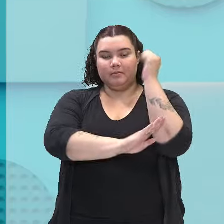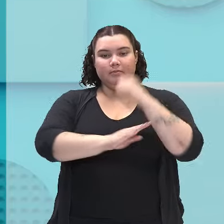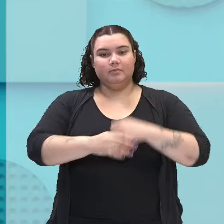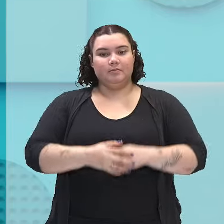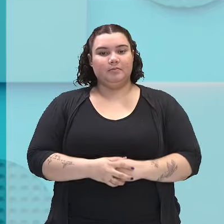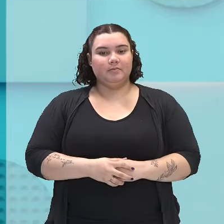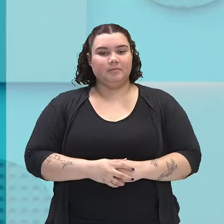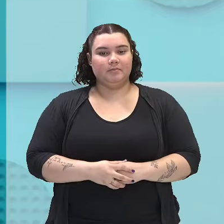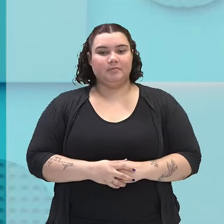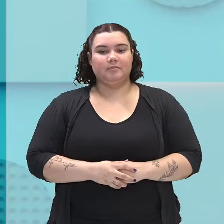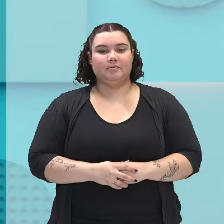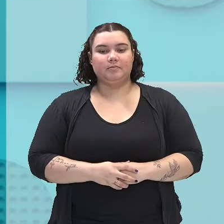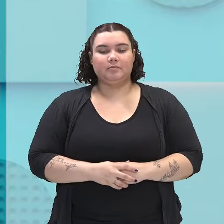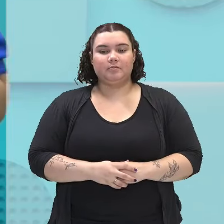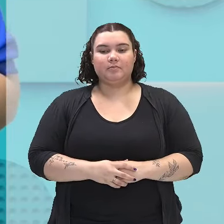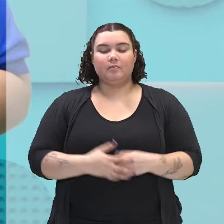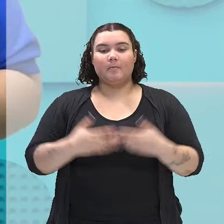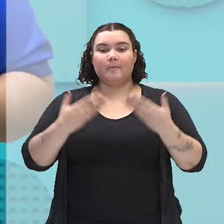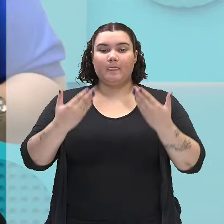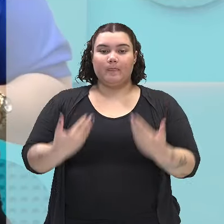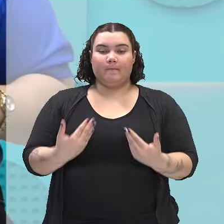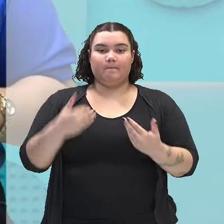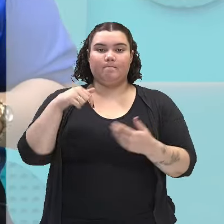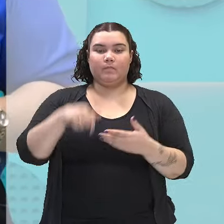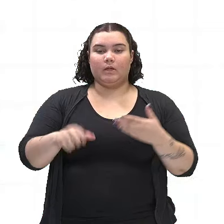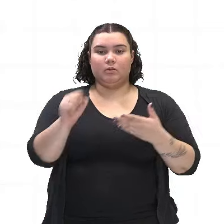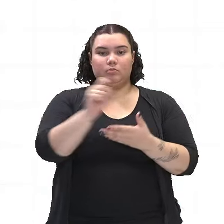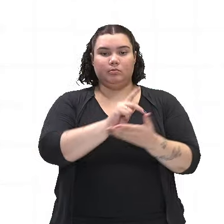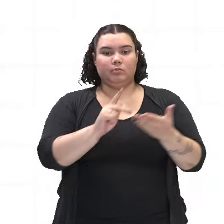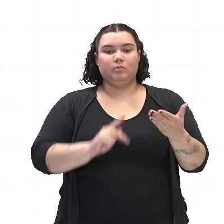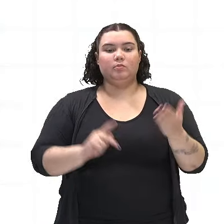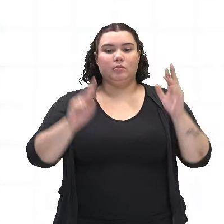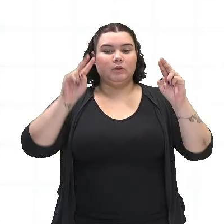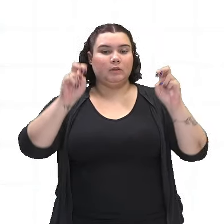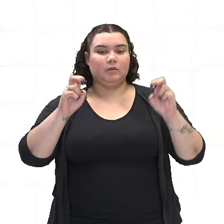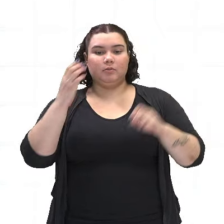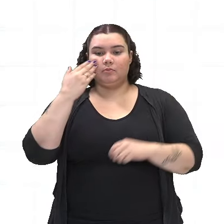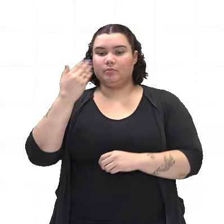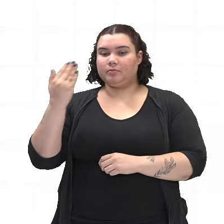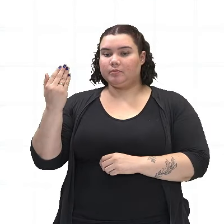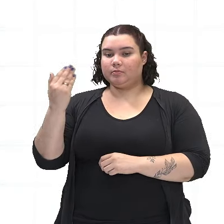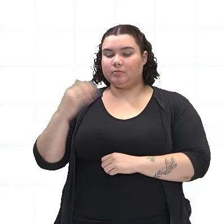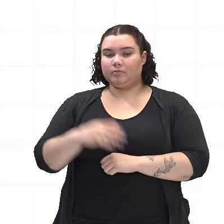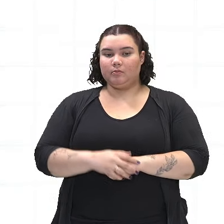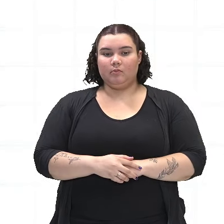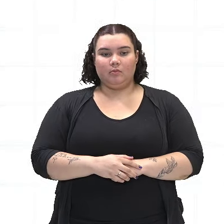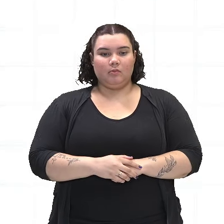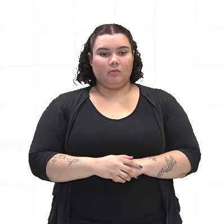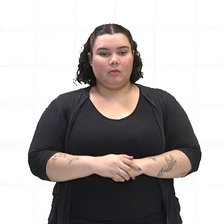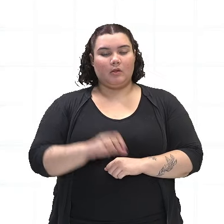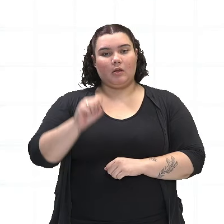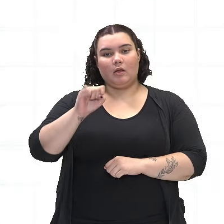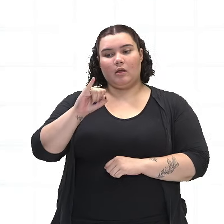E essa poesia tem por nome Silêncio